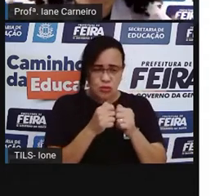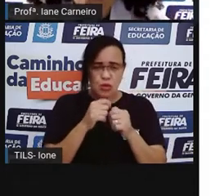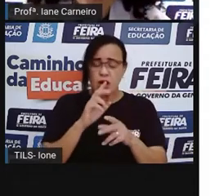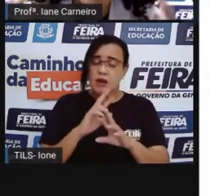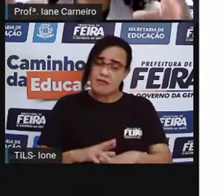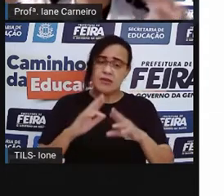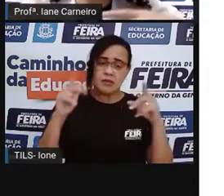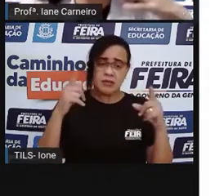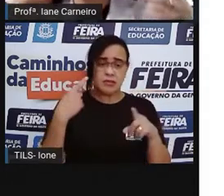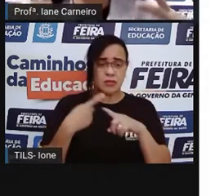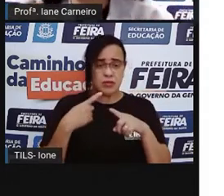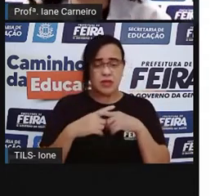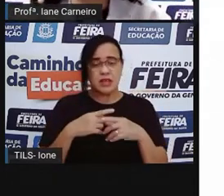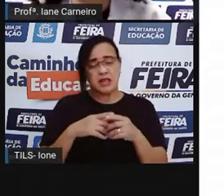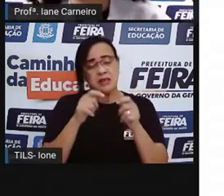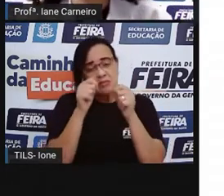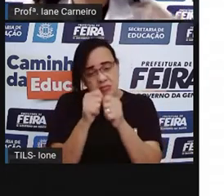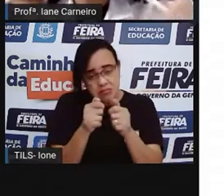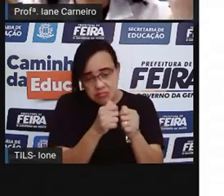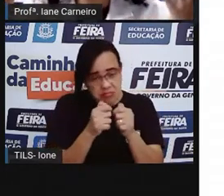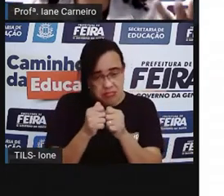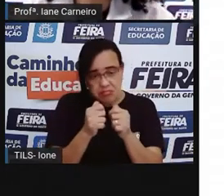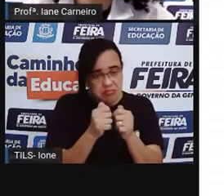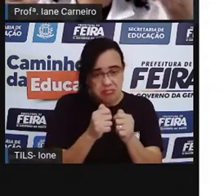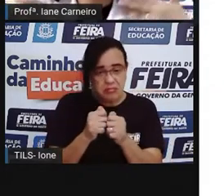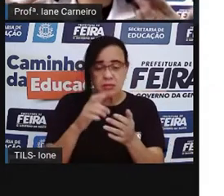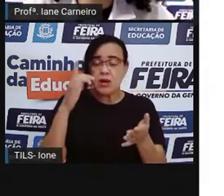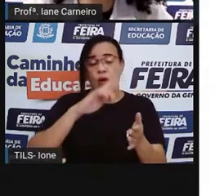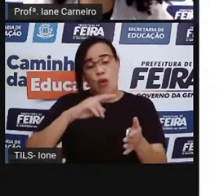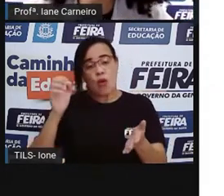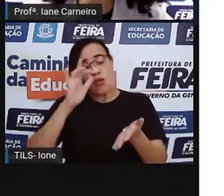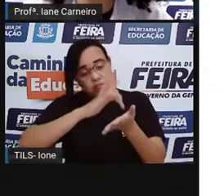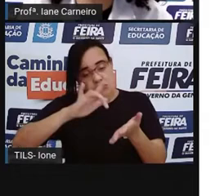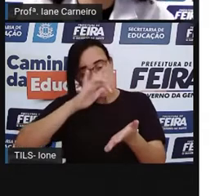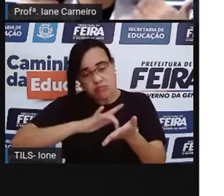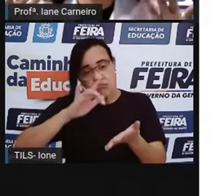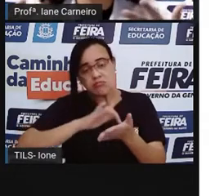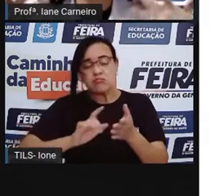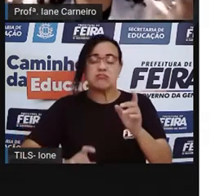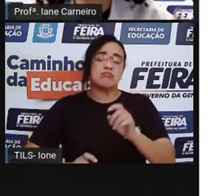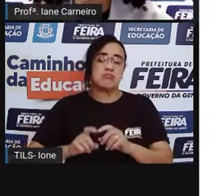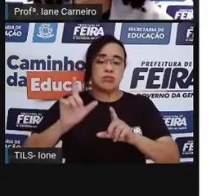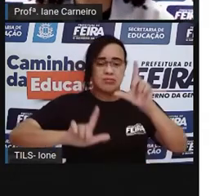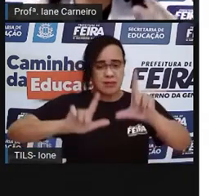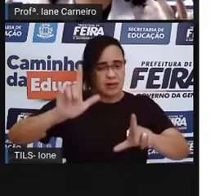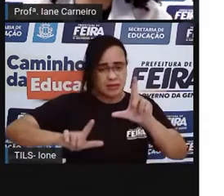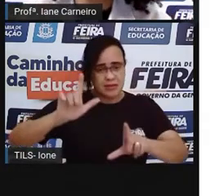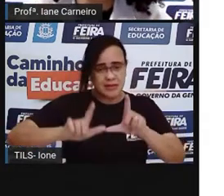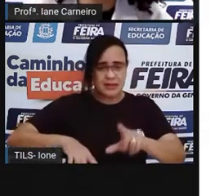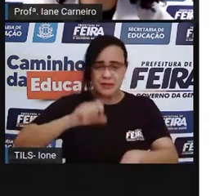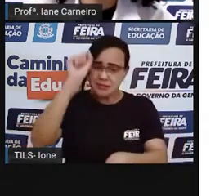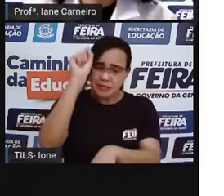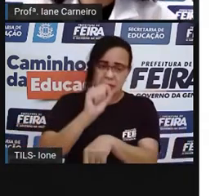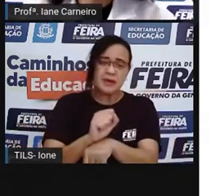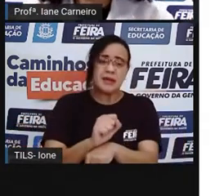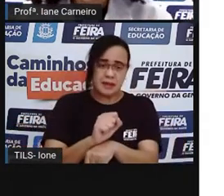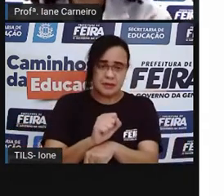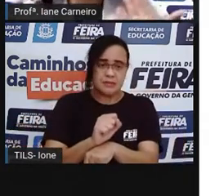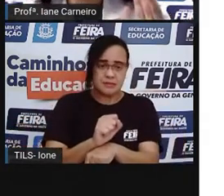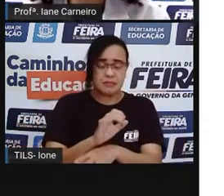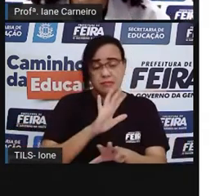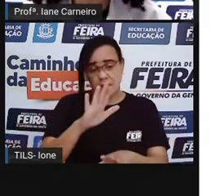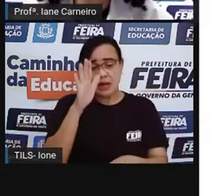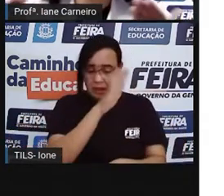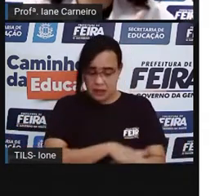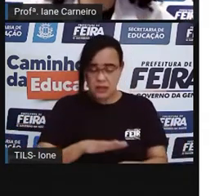o nosso corpo, ele precisa de movimento. E ainda mais o corpo de criança, né? Crianças precisam desse movimento. Até